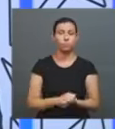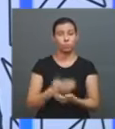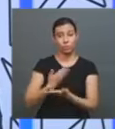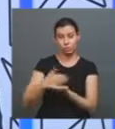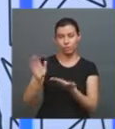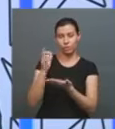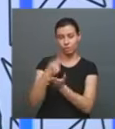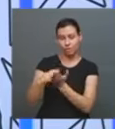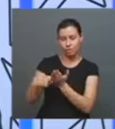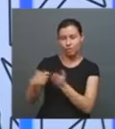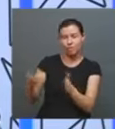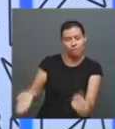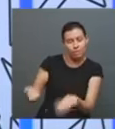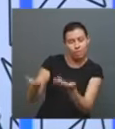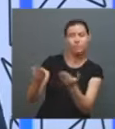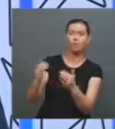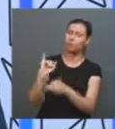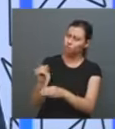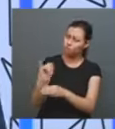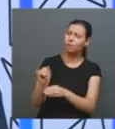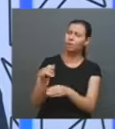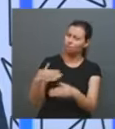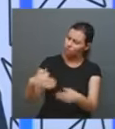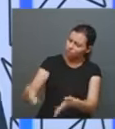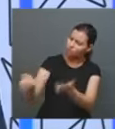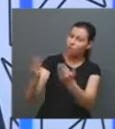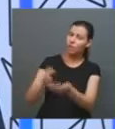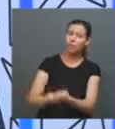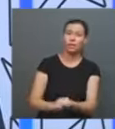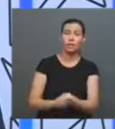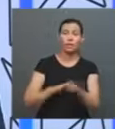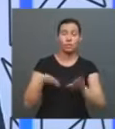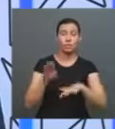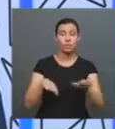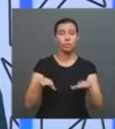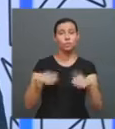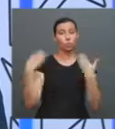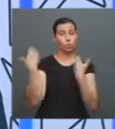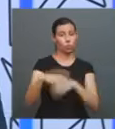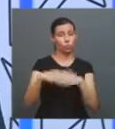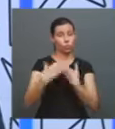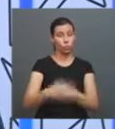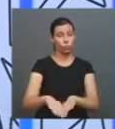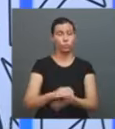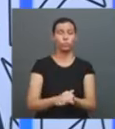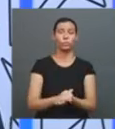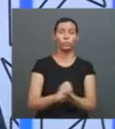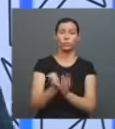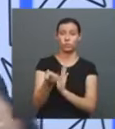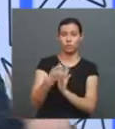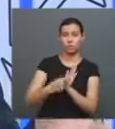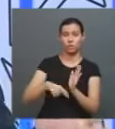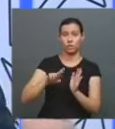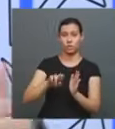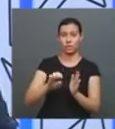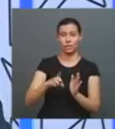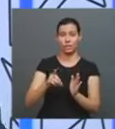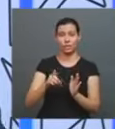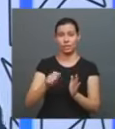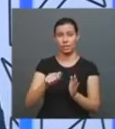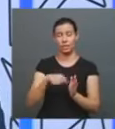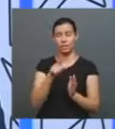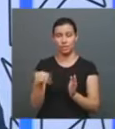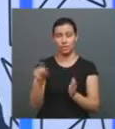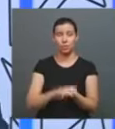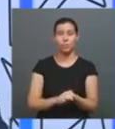tem uma tendência de incentivar concursos de redação, de certa forma as prefeituras, como era antigamente, fazer essa